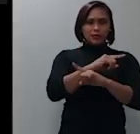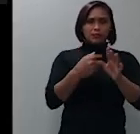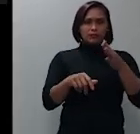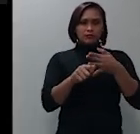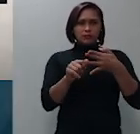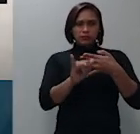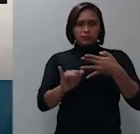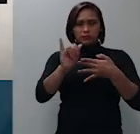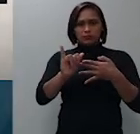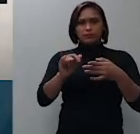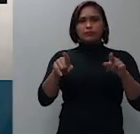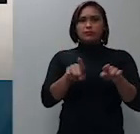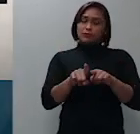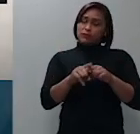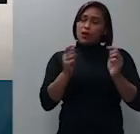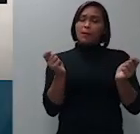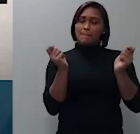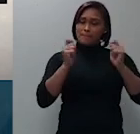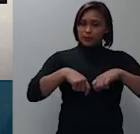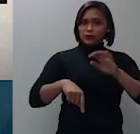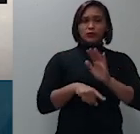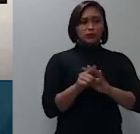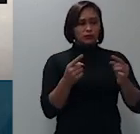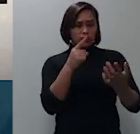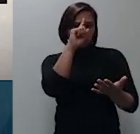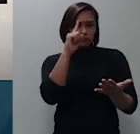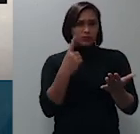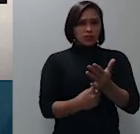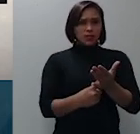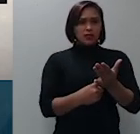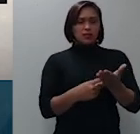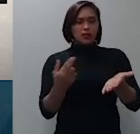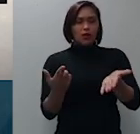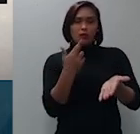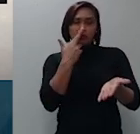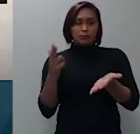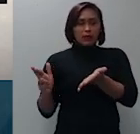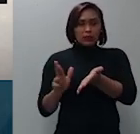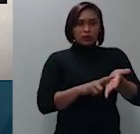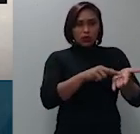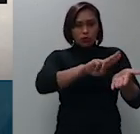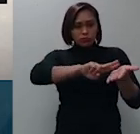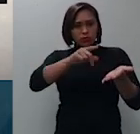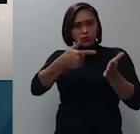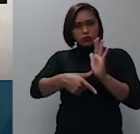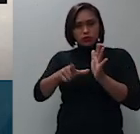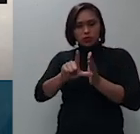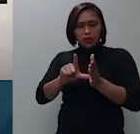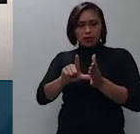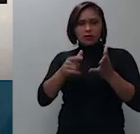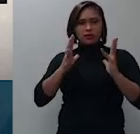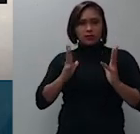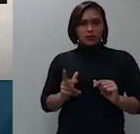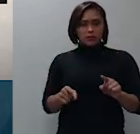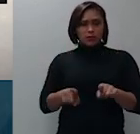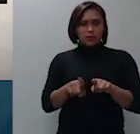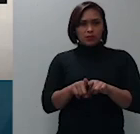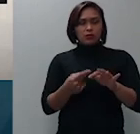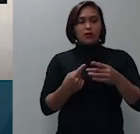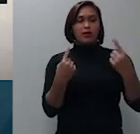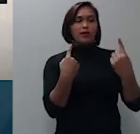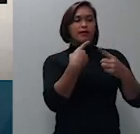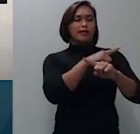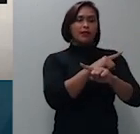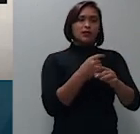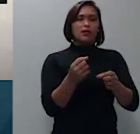cabível contra a decisão interlocutória de saneamento anterior relativa a inversão do ano do ano probatório